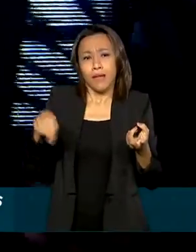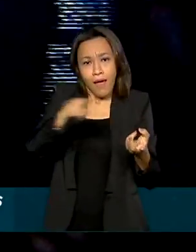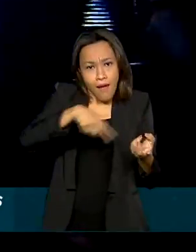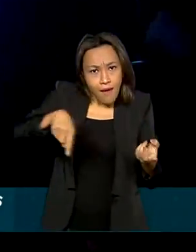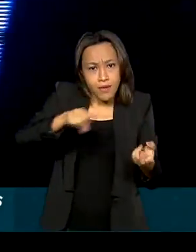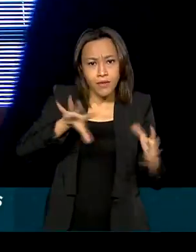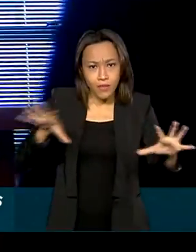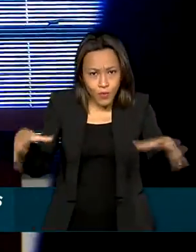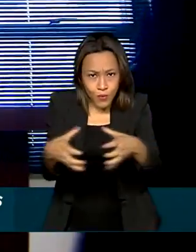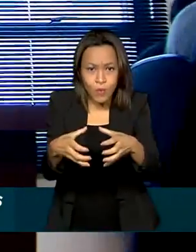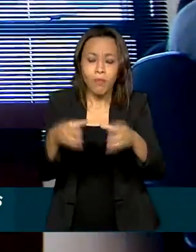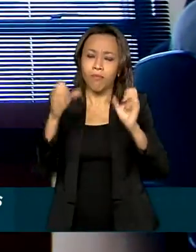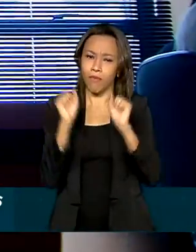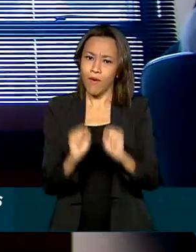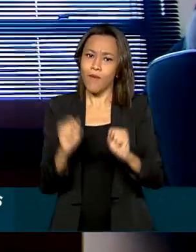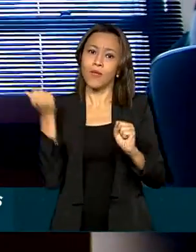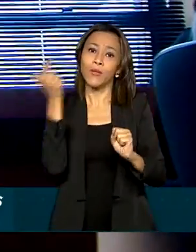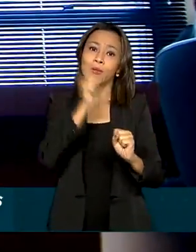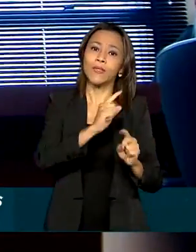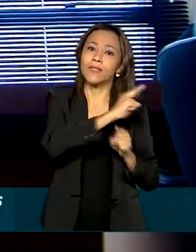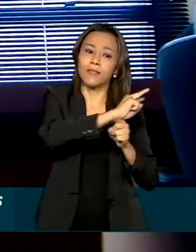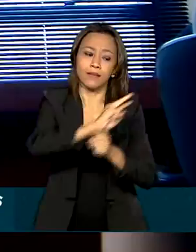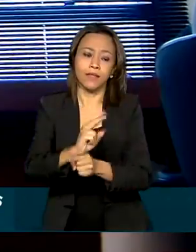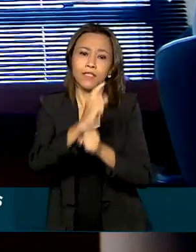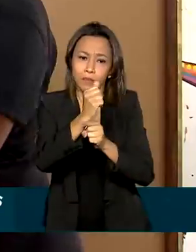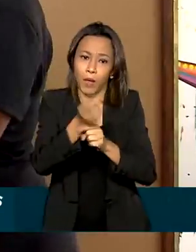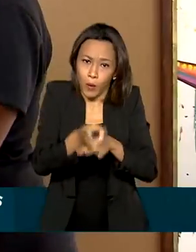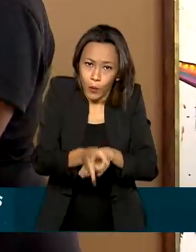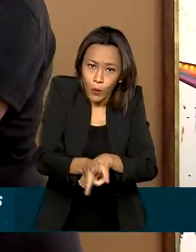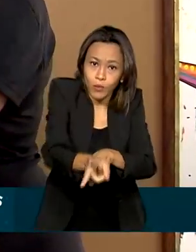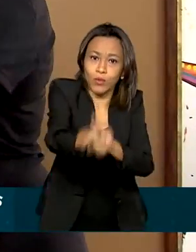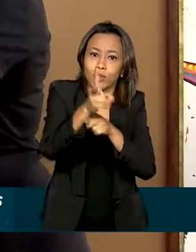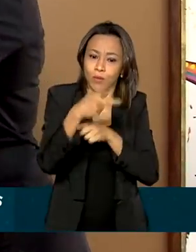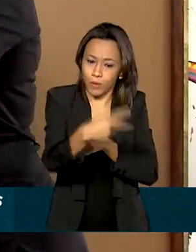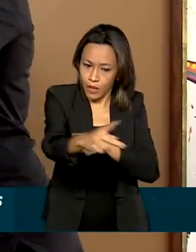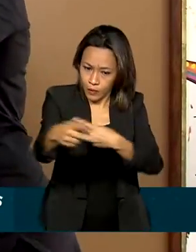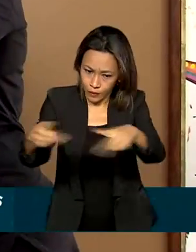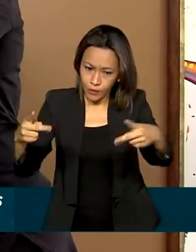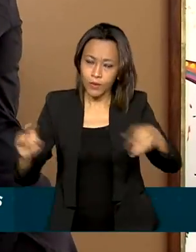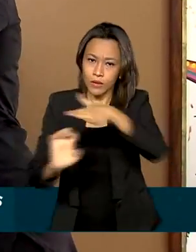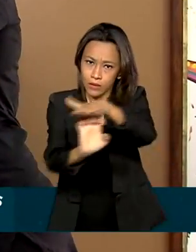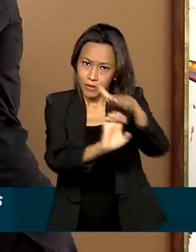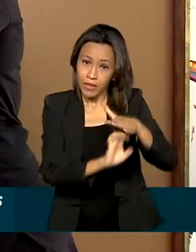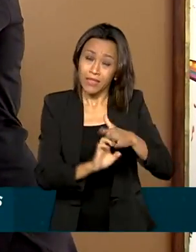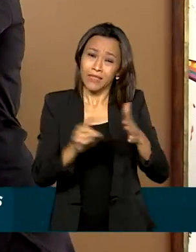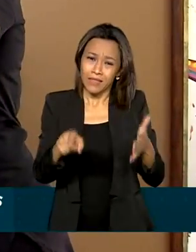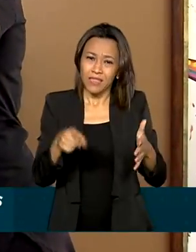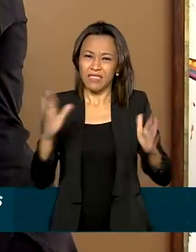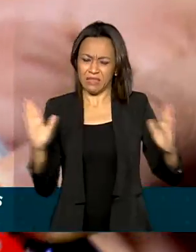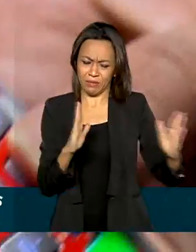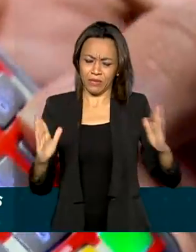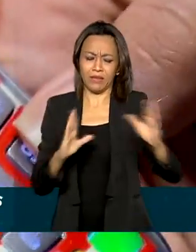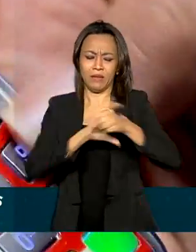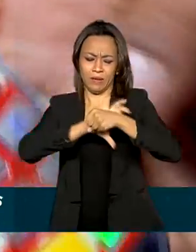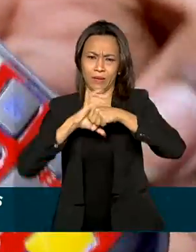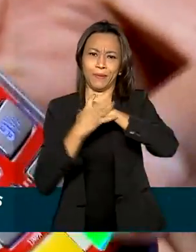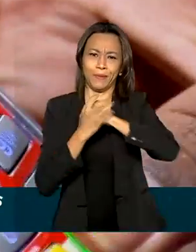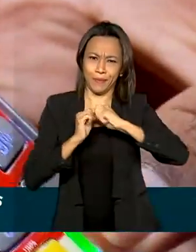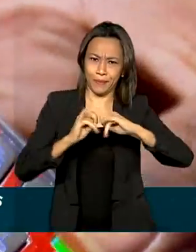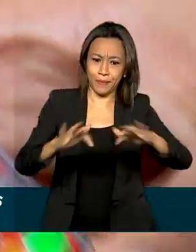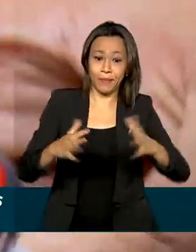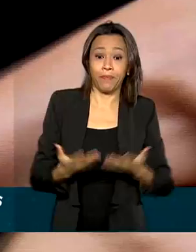porte possam conseguir crédito para tocar o negócio durante a crise provocada pela Covid-19. As